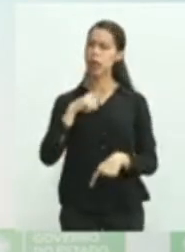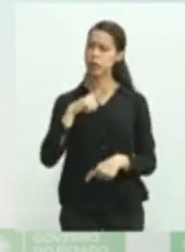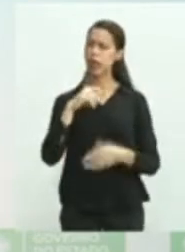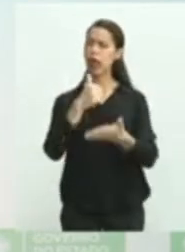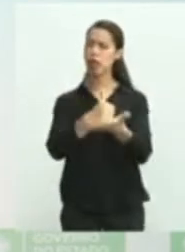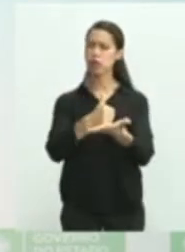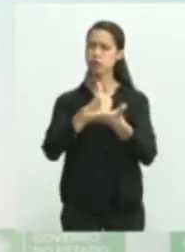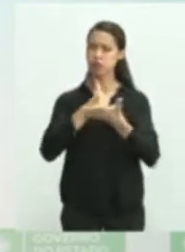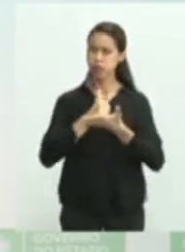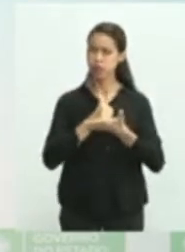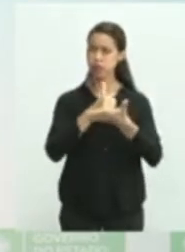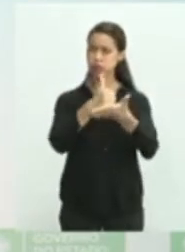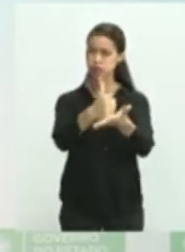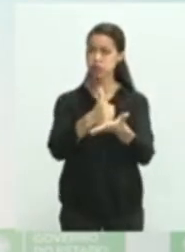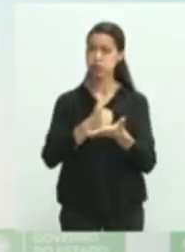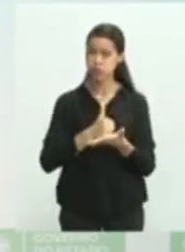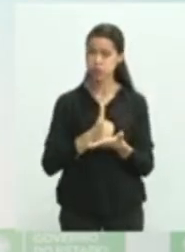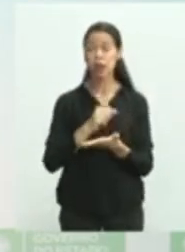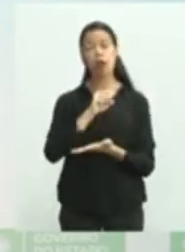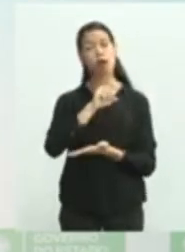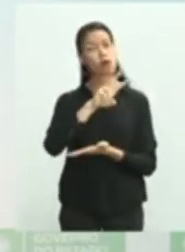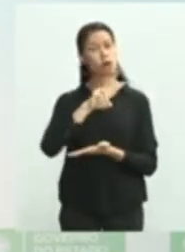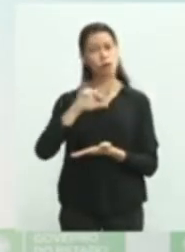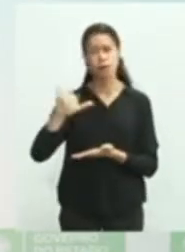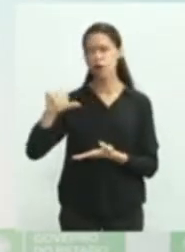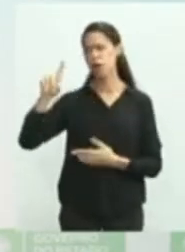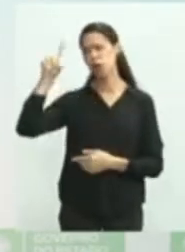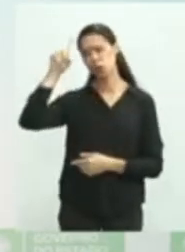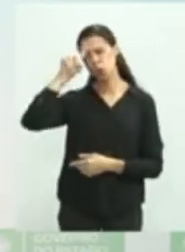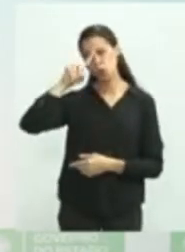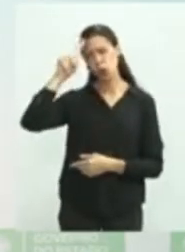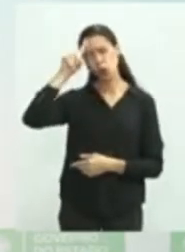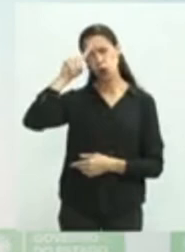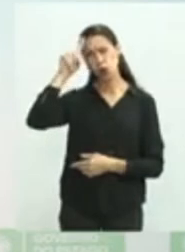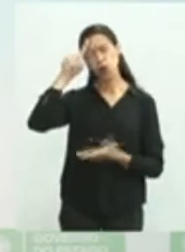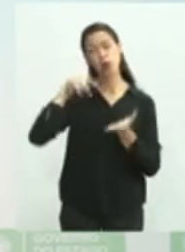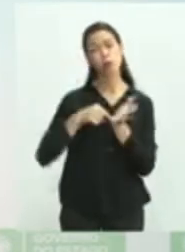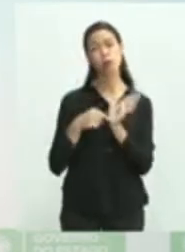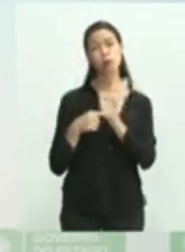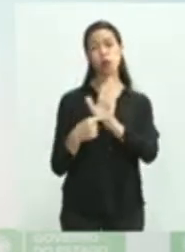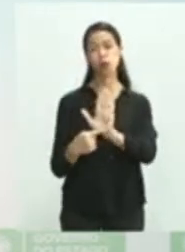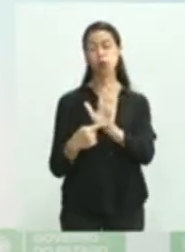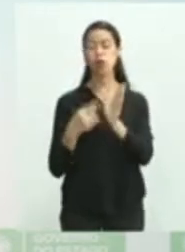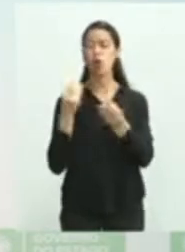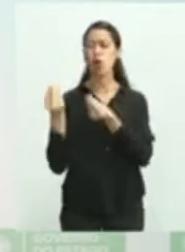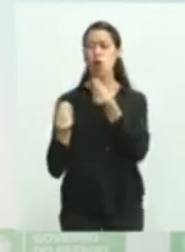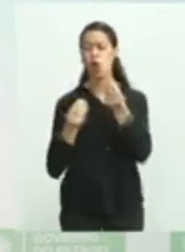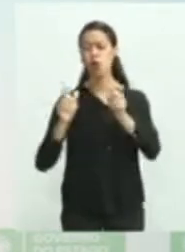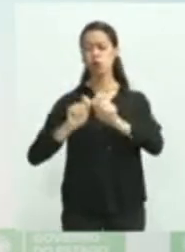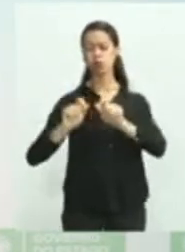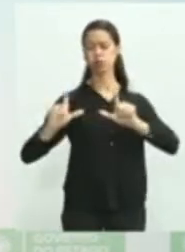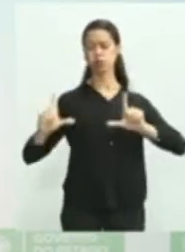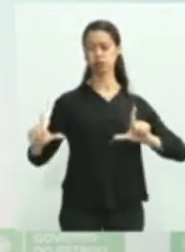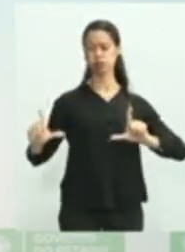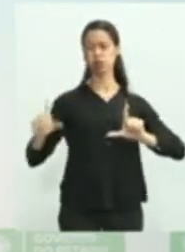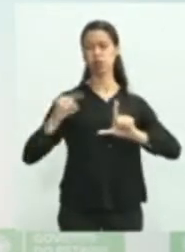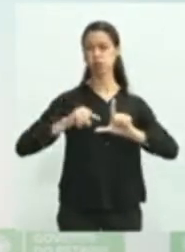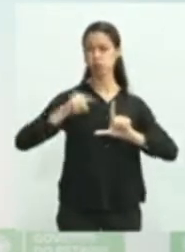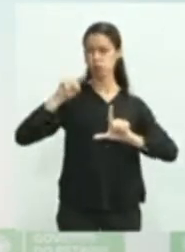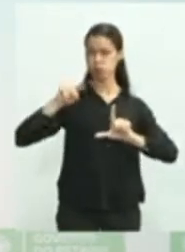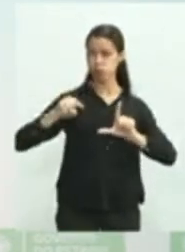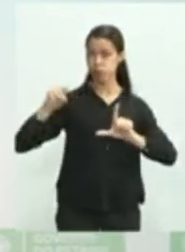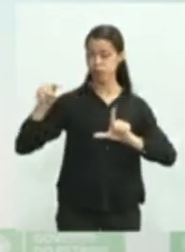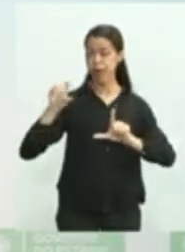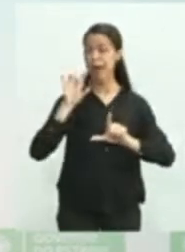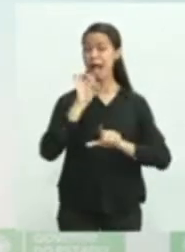apresentar nos próximos dias como está sendo esse comportamento no Estado e o comportamento cidades por cidade do